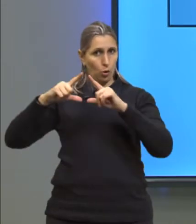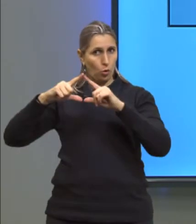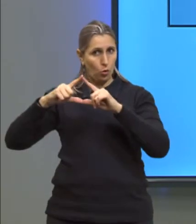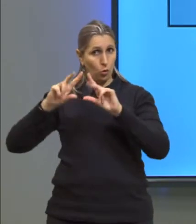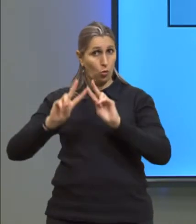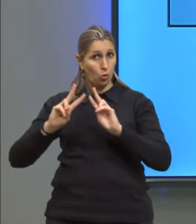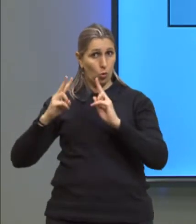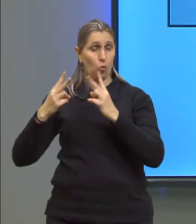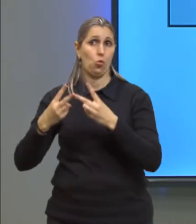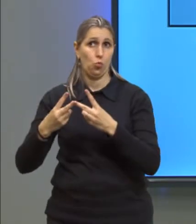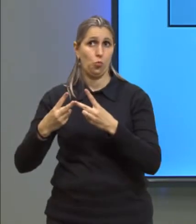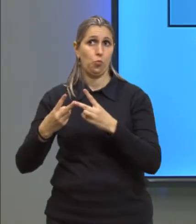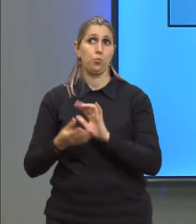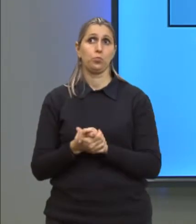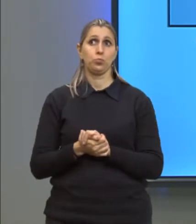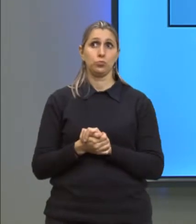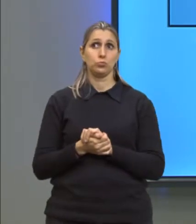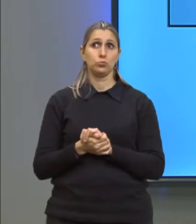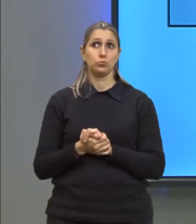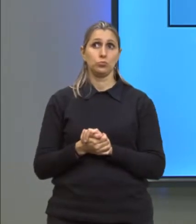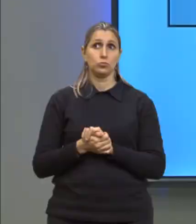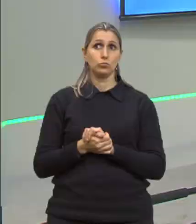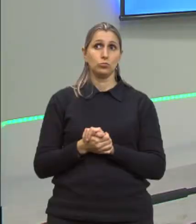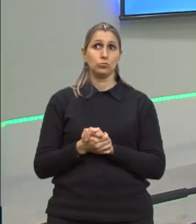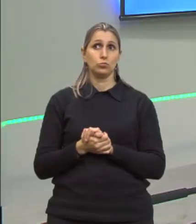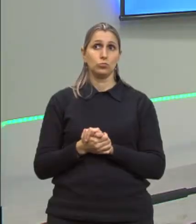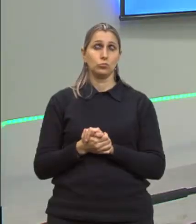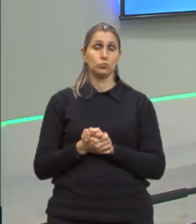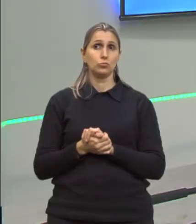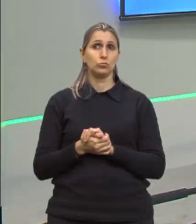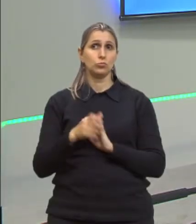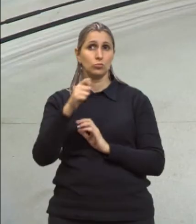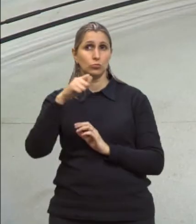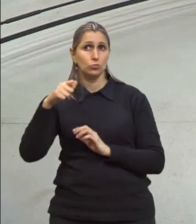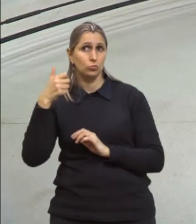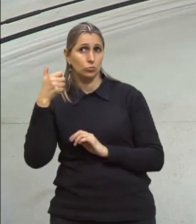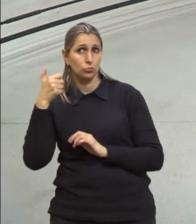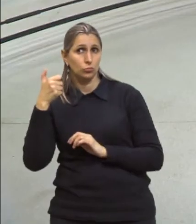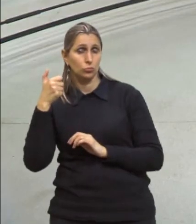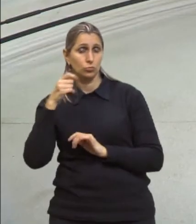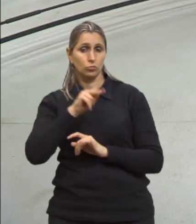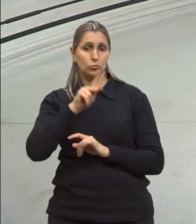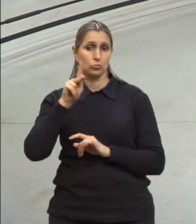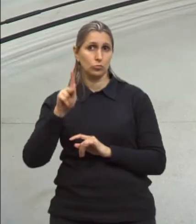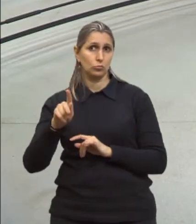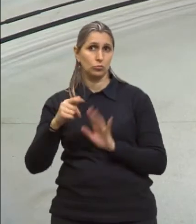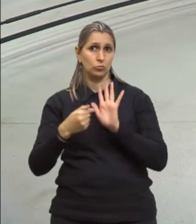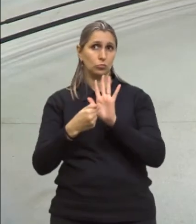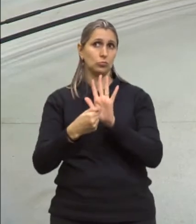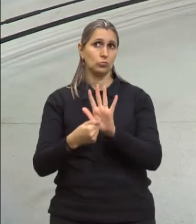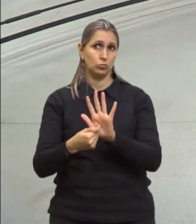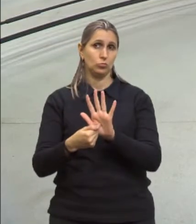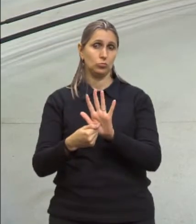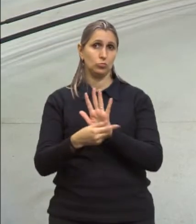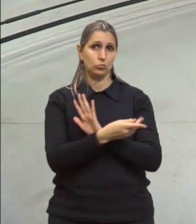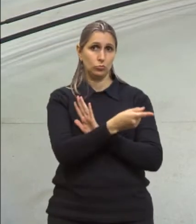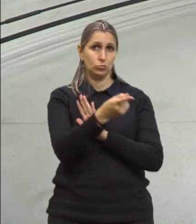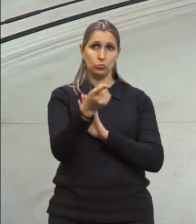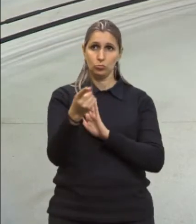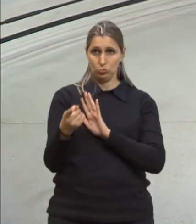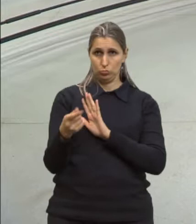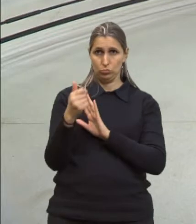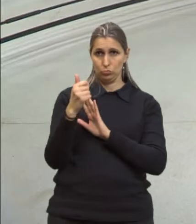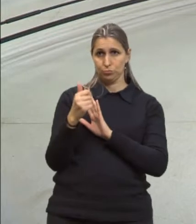volumétrica. Eu vou pegar aqui uma canetinha, vou ao quadro, para que a gente possa demonstrar isso para vocês,